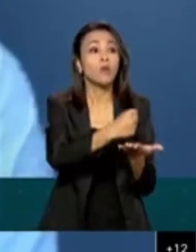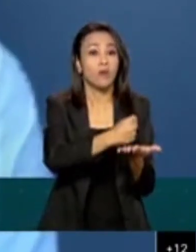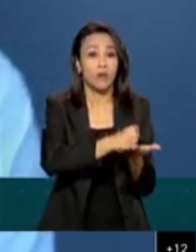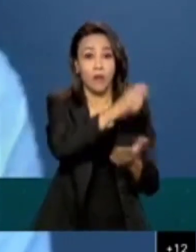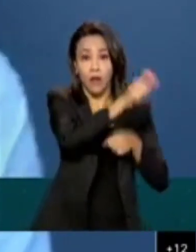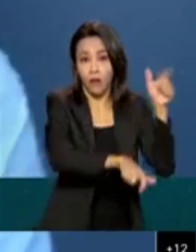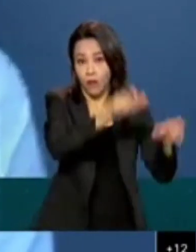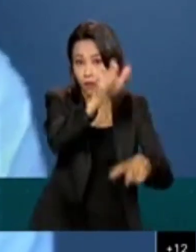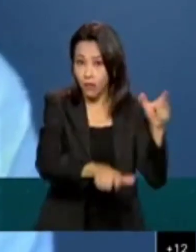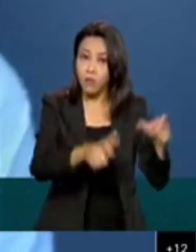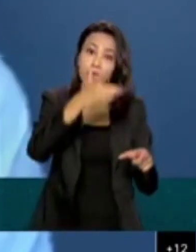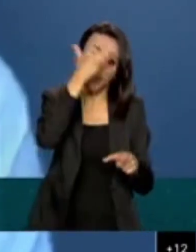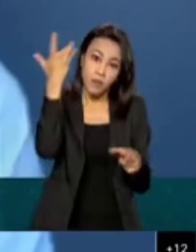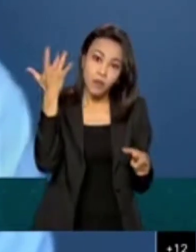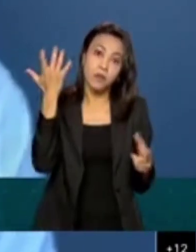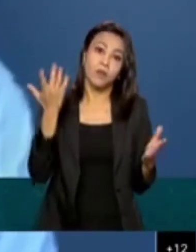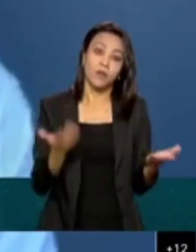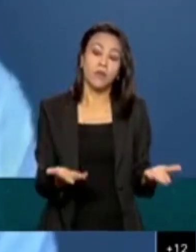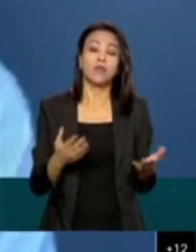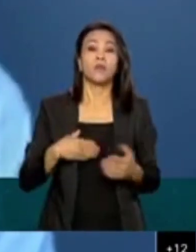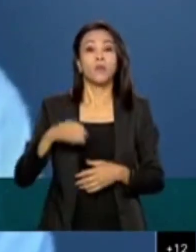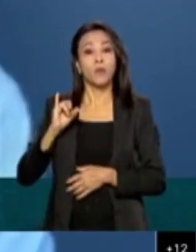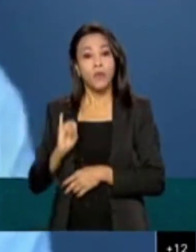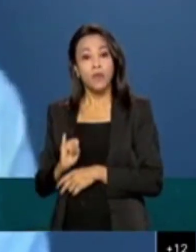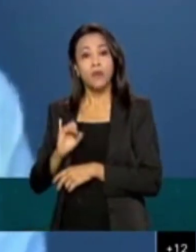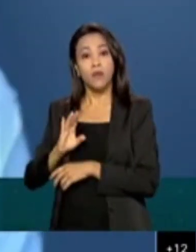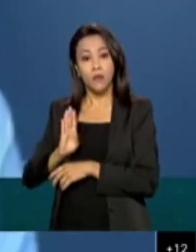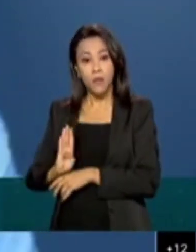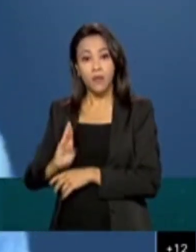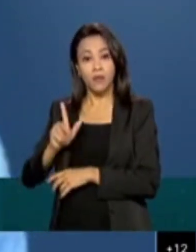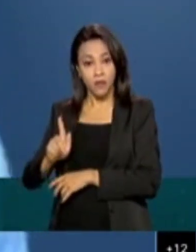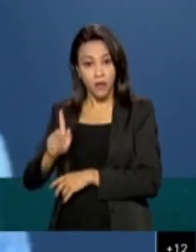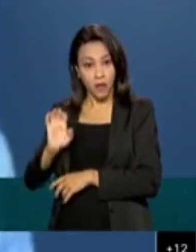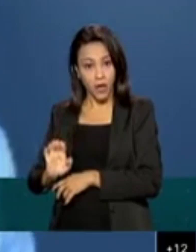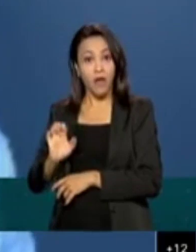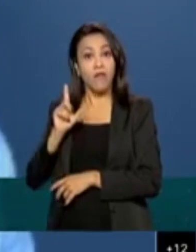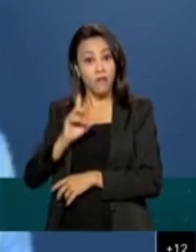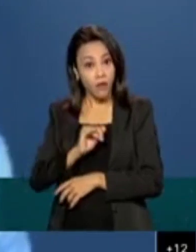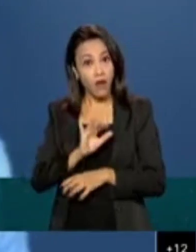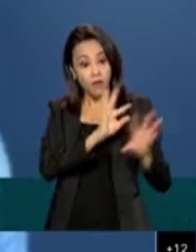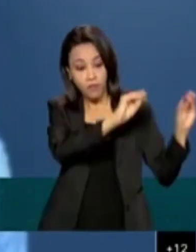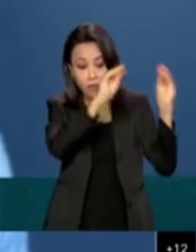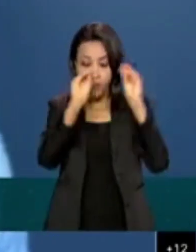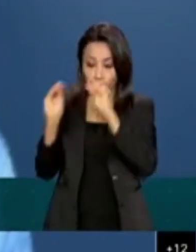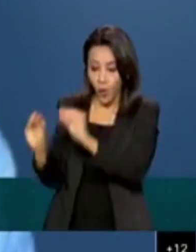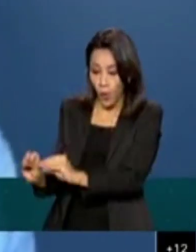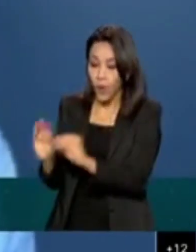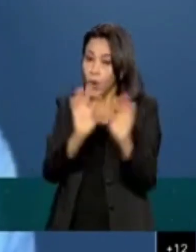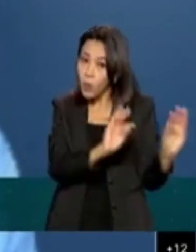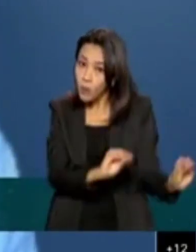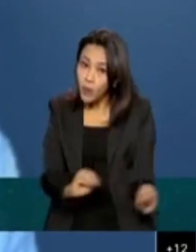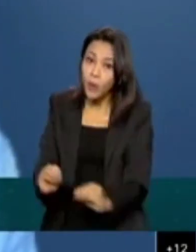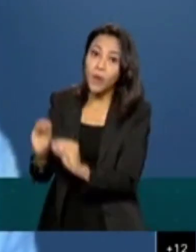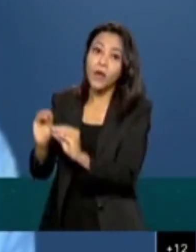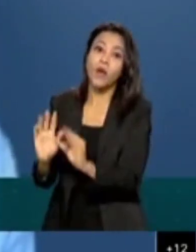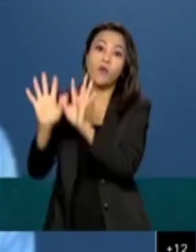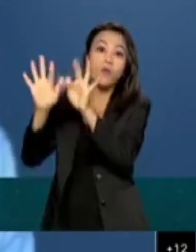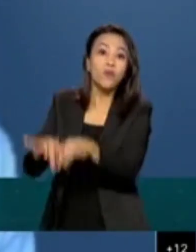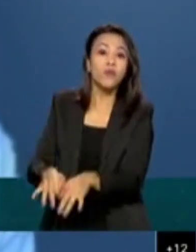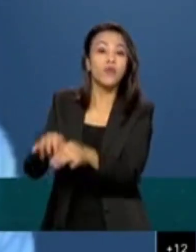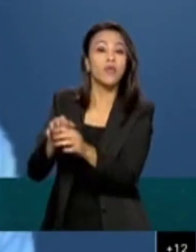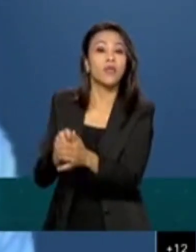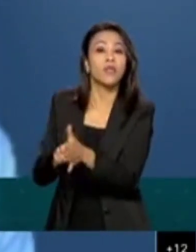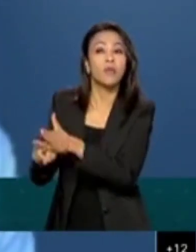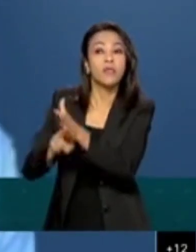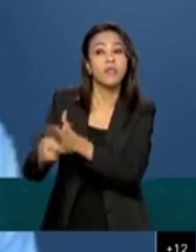recenseadores, o IBGE vai prorrogar o término do Censo e estamos prevendo um término do Censo